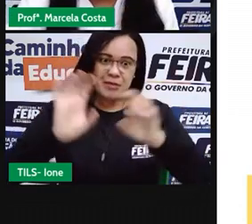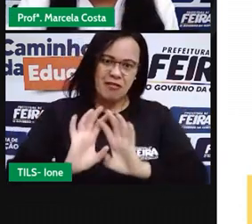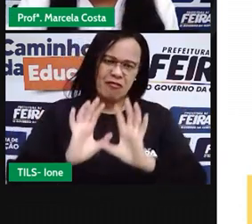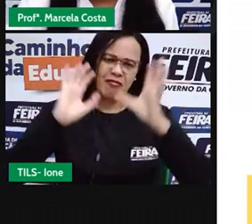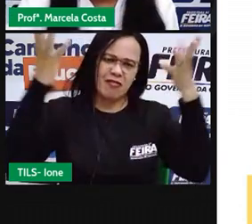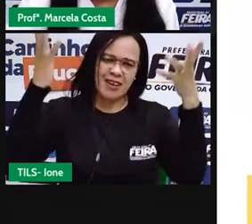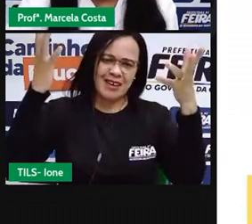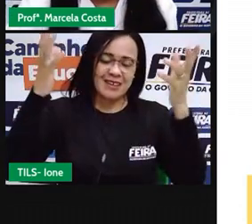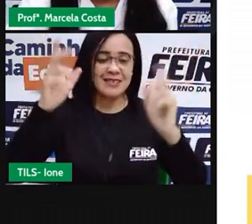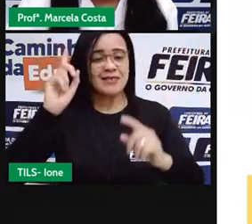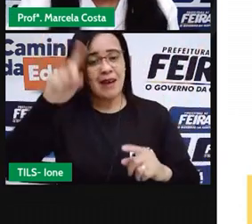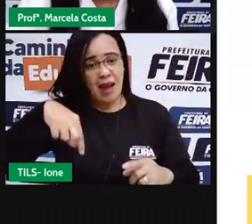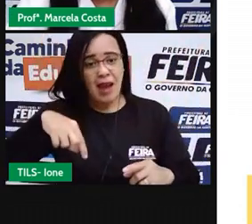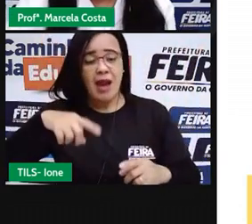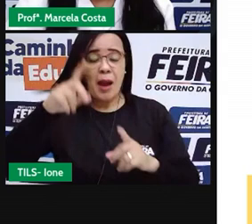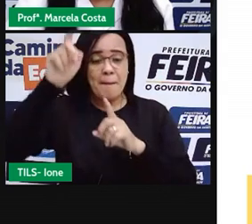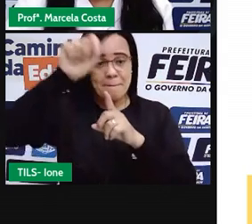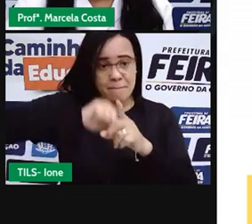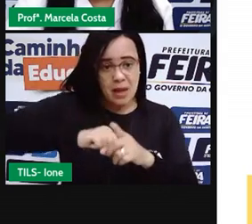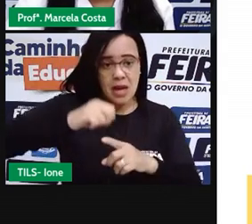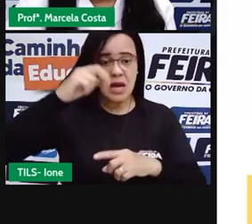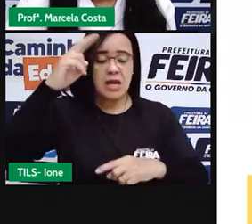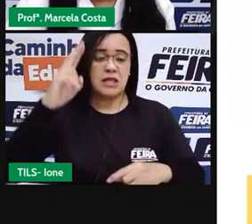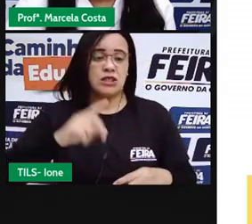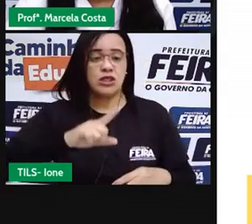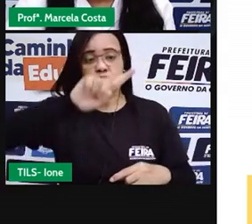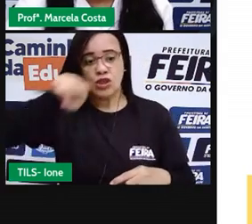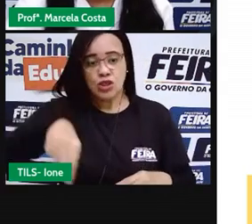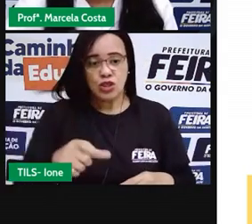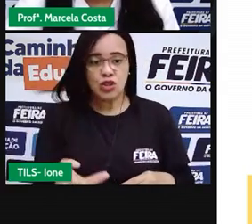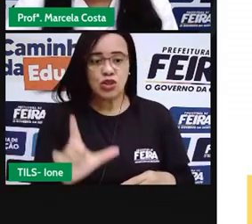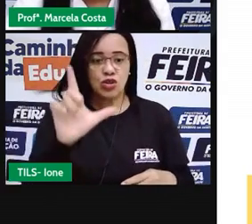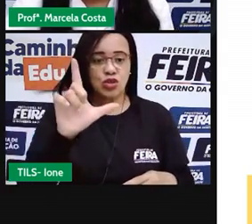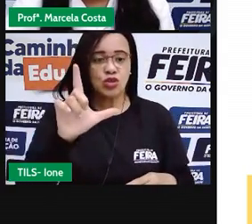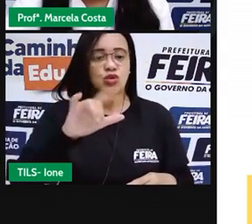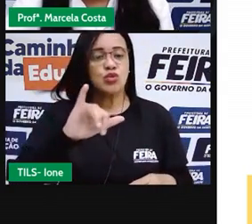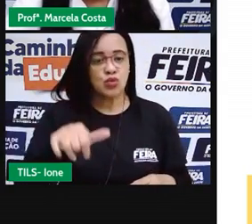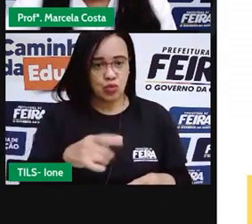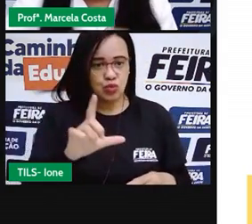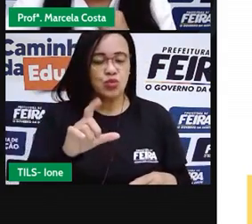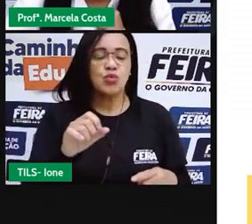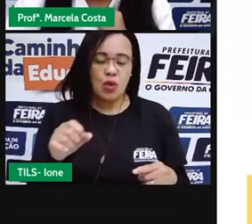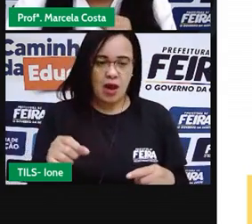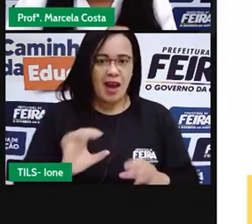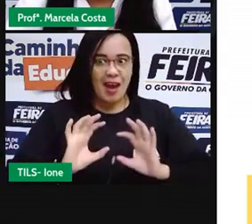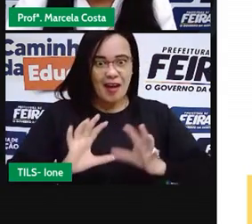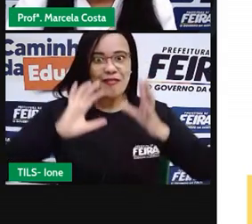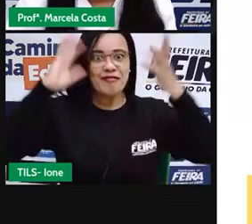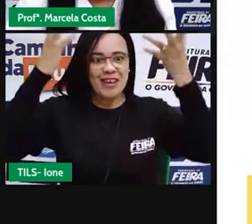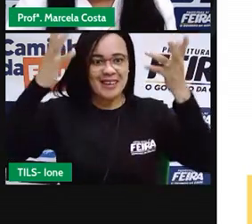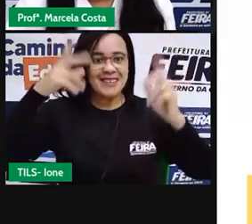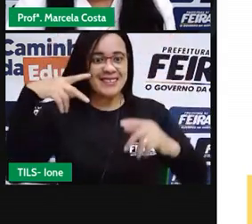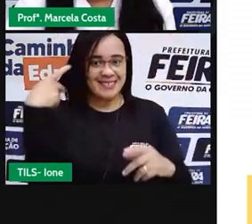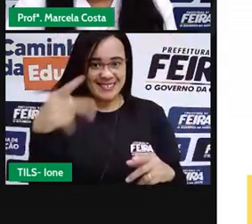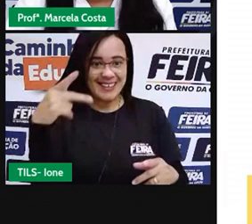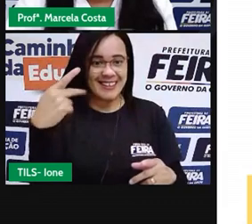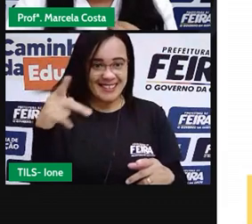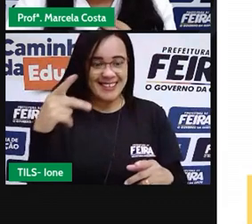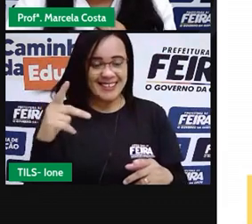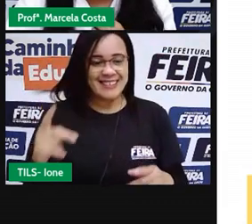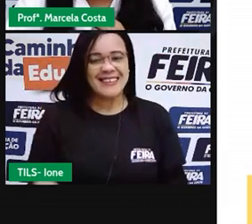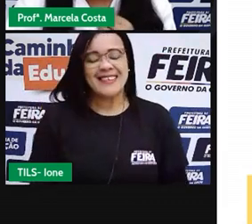mês de julho, onde acontece a festa da Pradoeira. Ela fica ali na